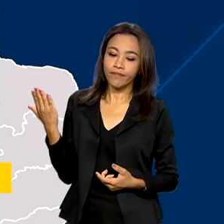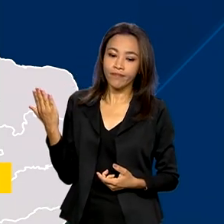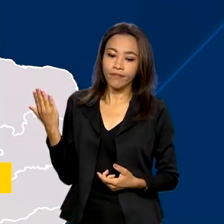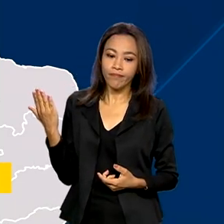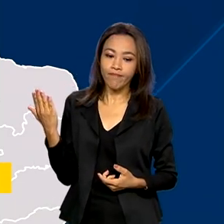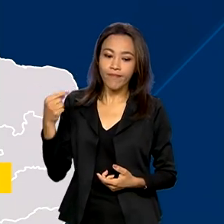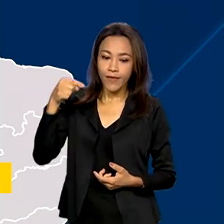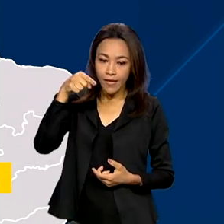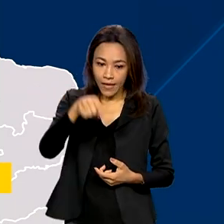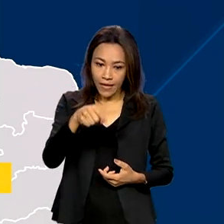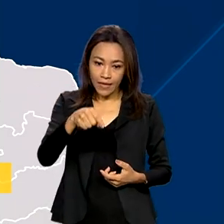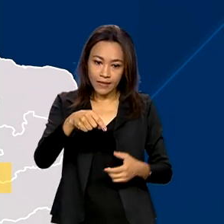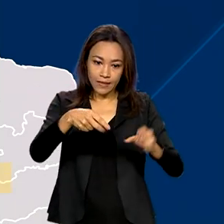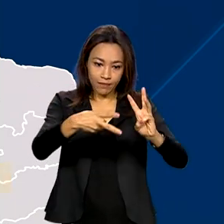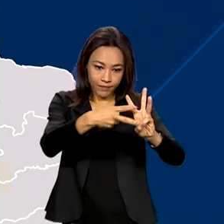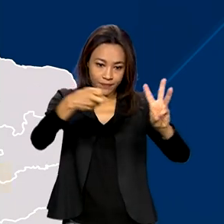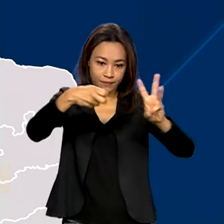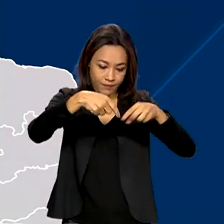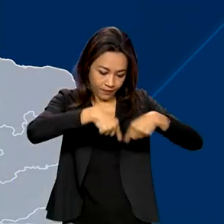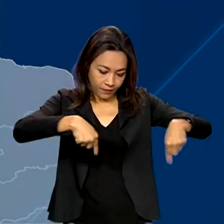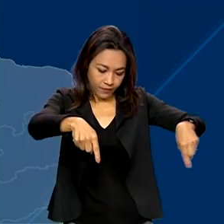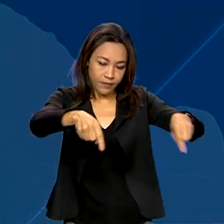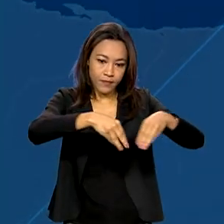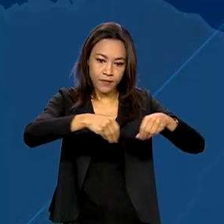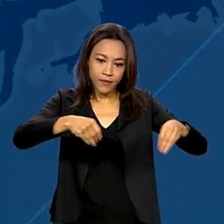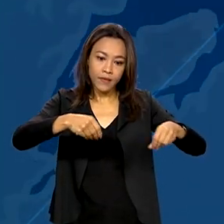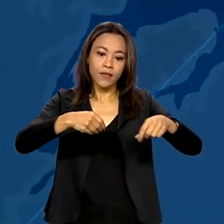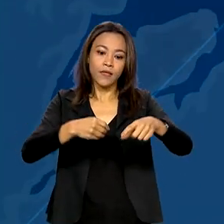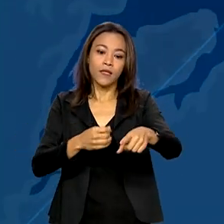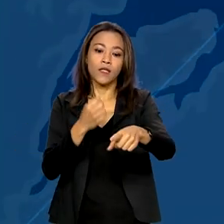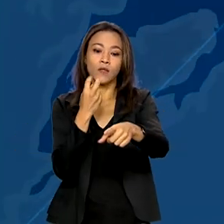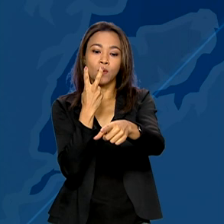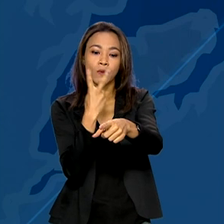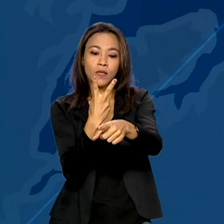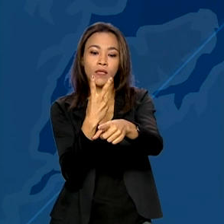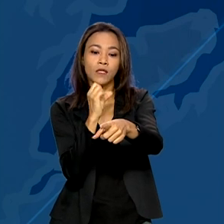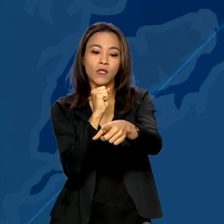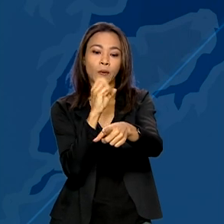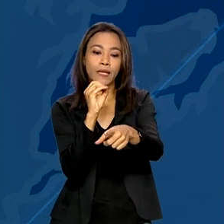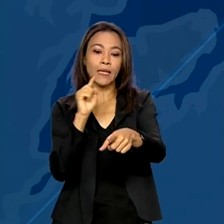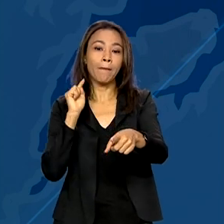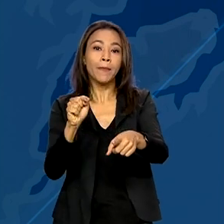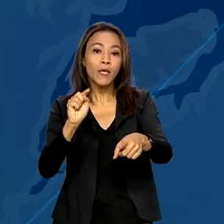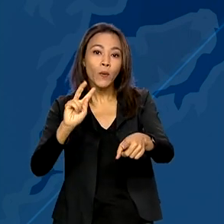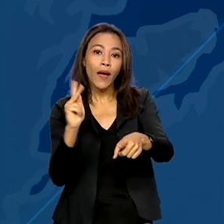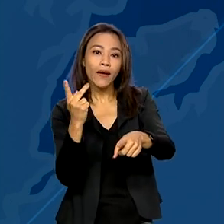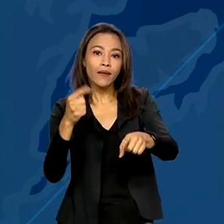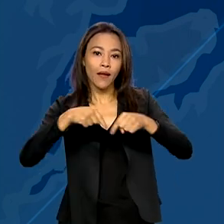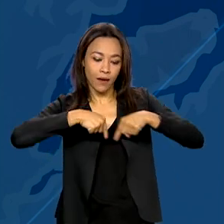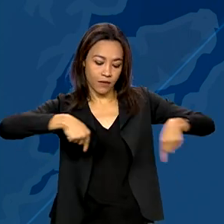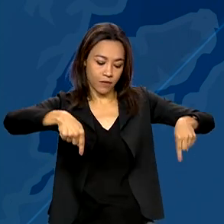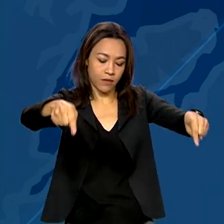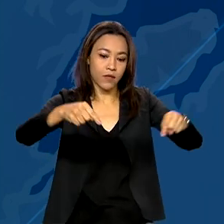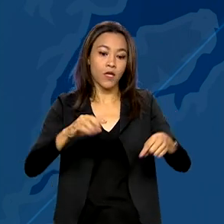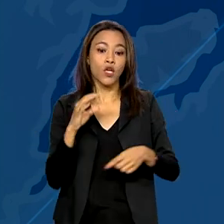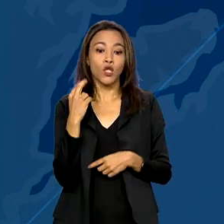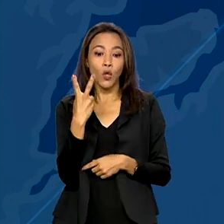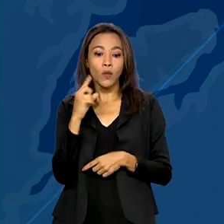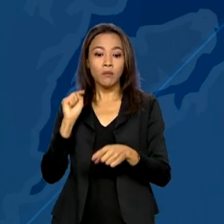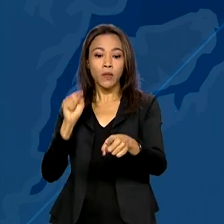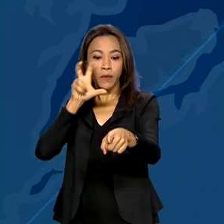indígena Alto Rio Guamá tem 280 mil hectares. Nela vivem cerca de 2.500